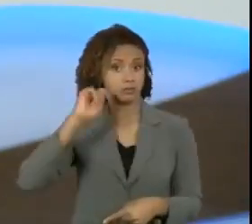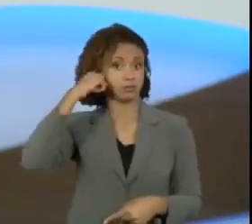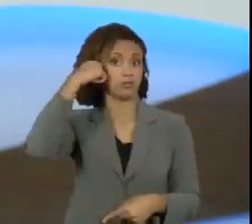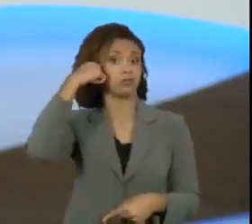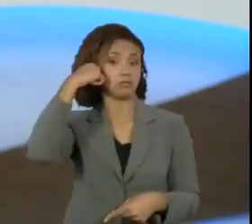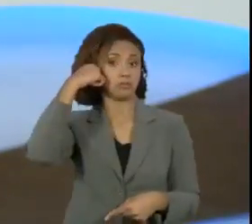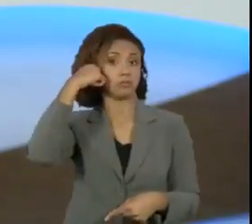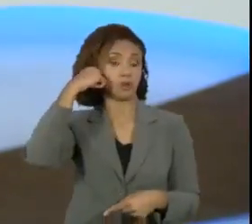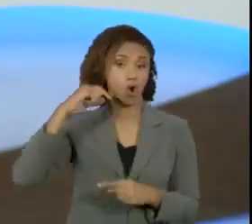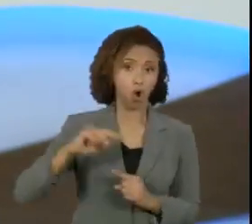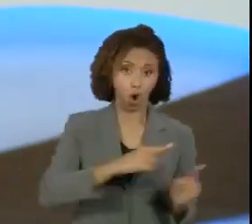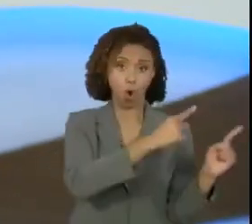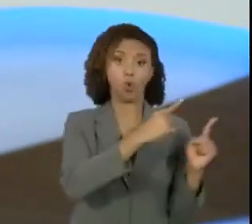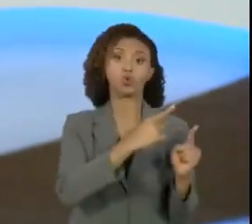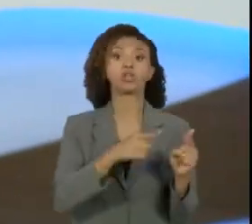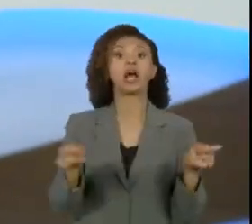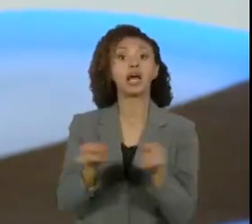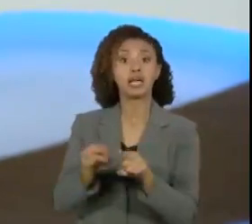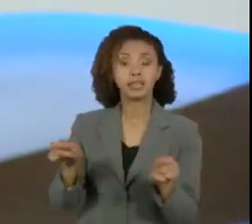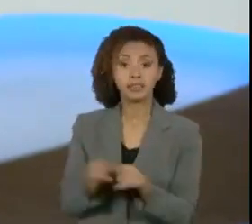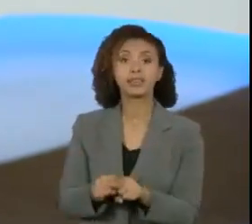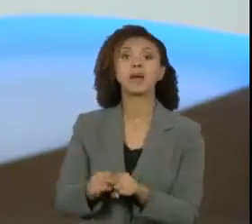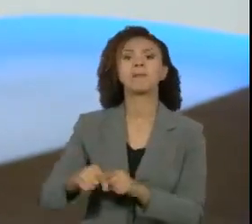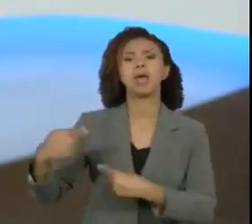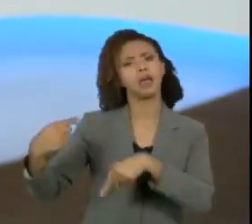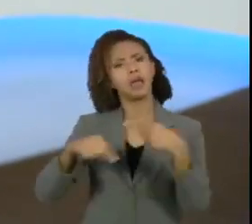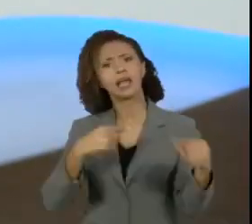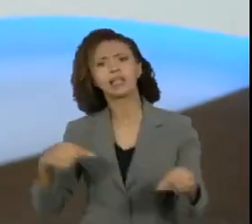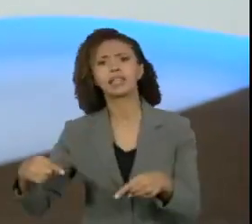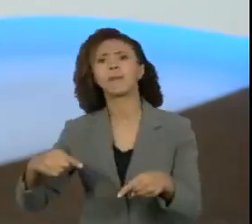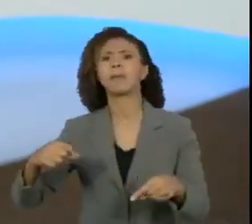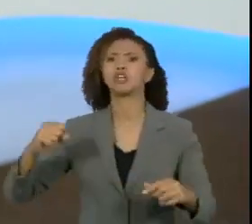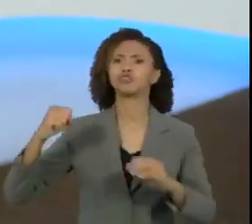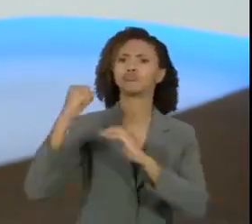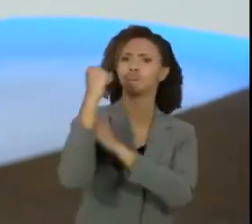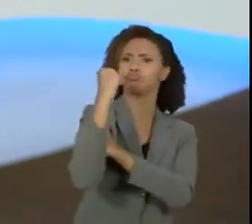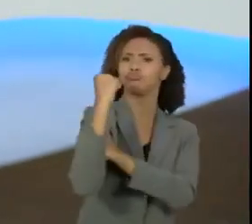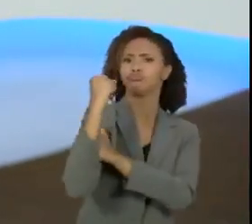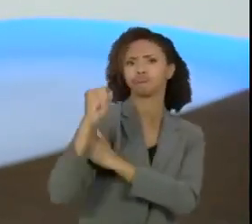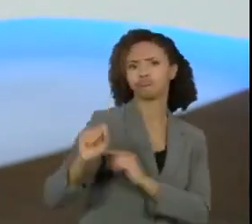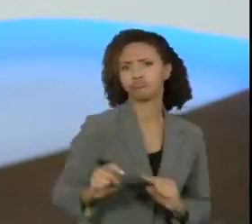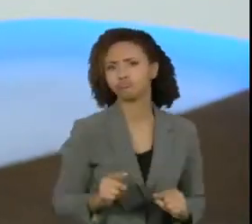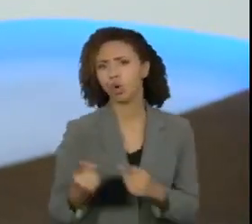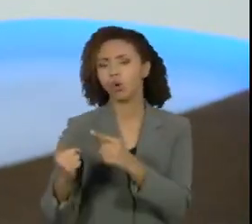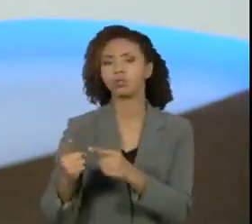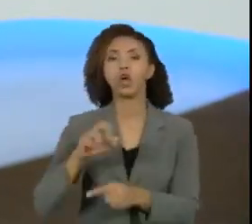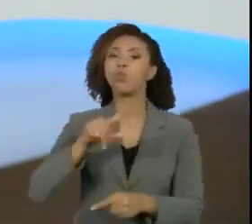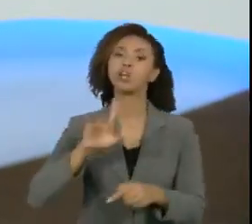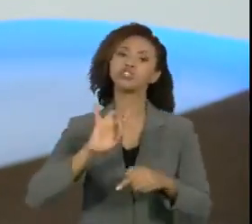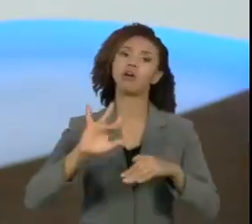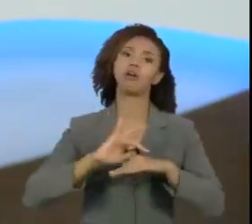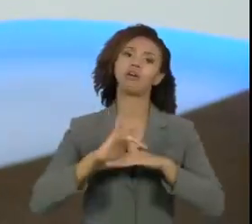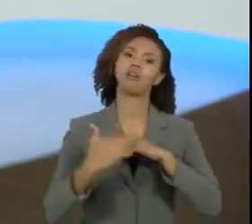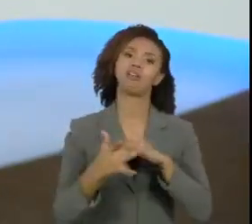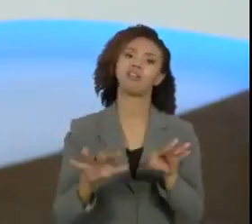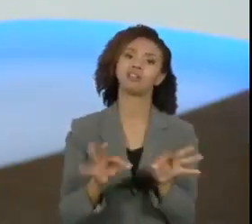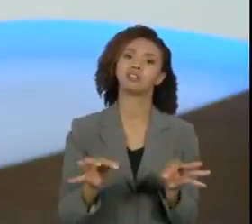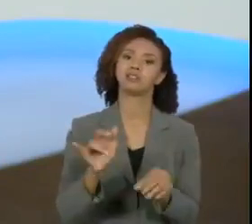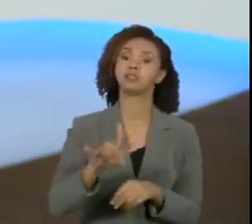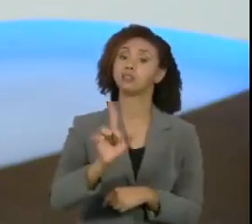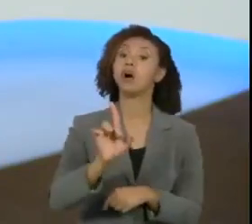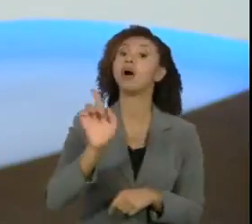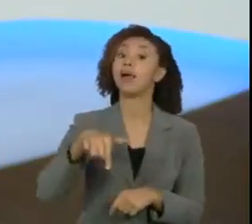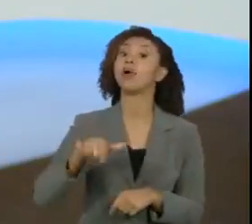debate anti-opressão de classe não é um debate de novo, é de rede social, é um debate de projeto